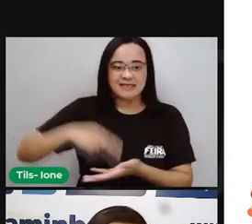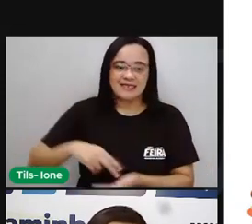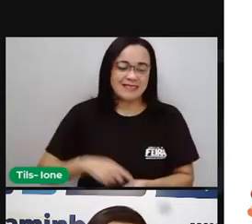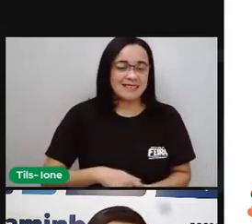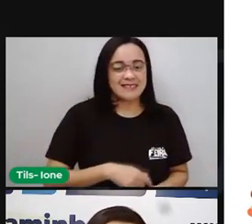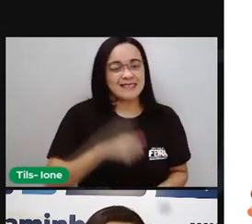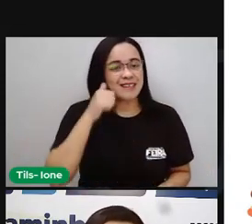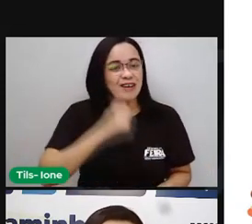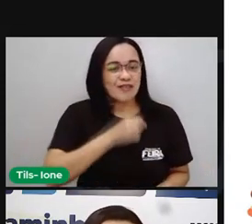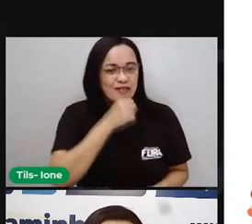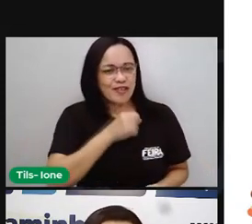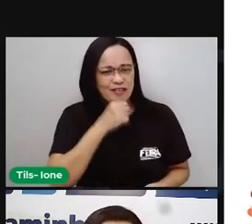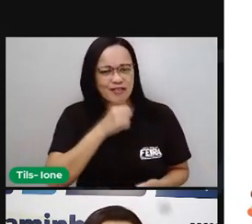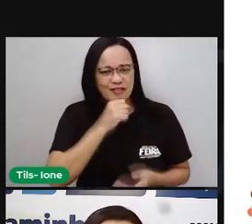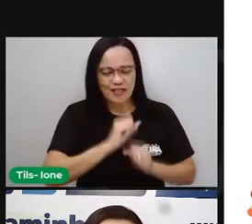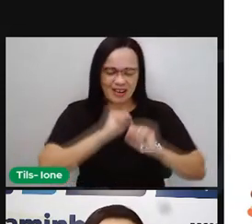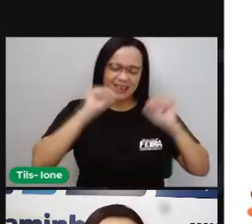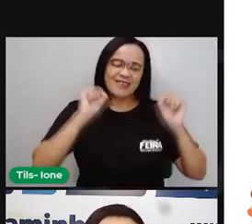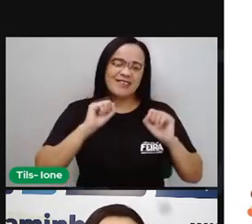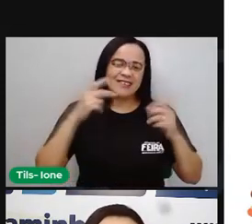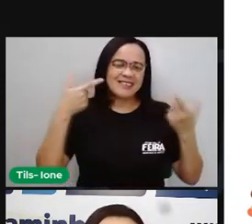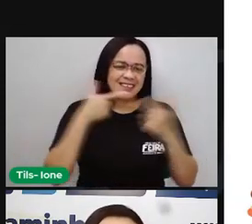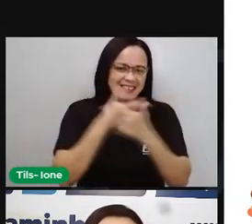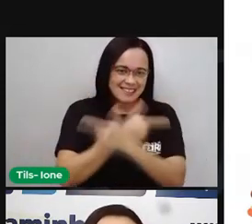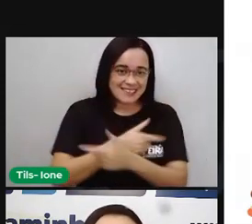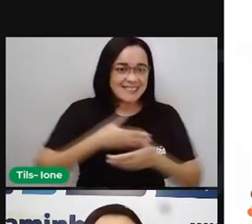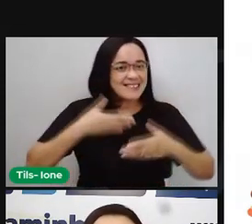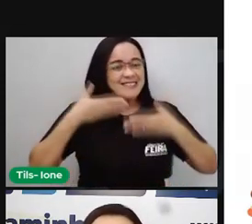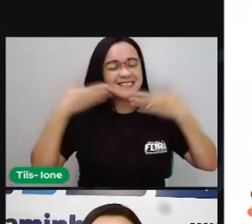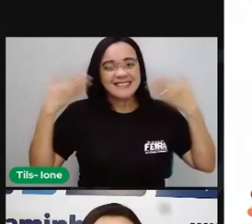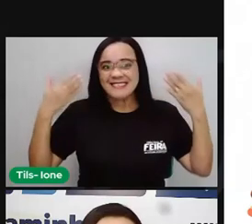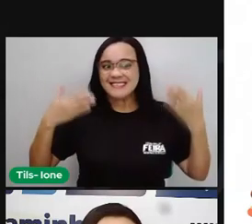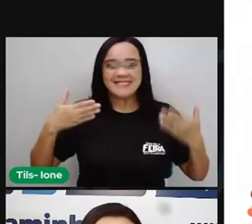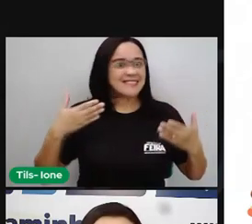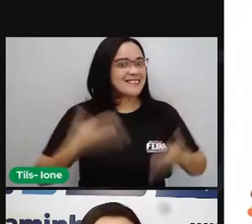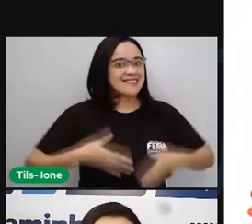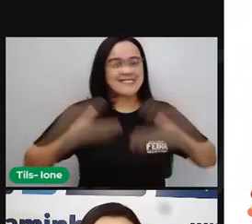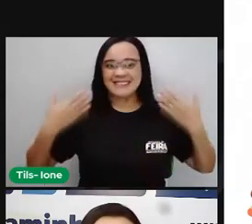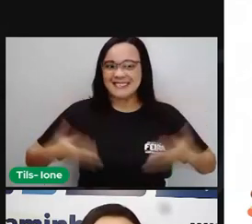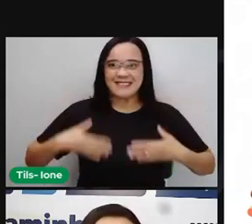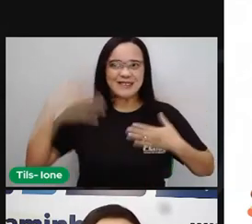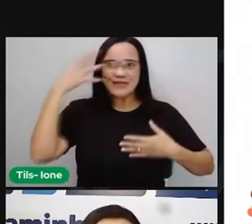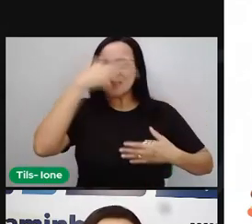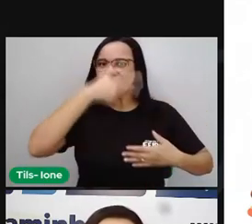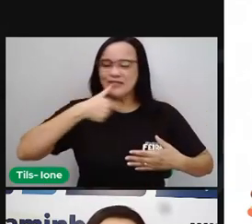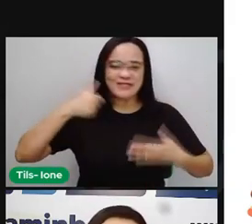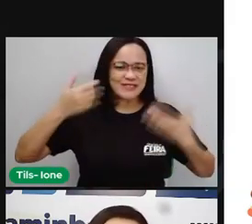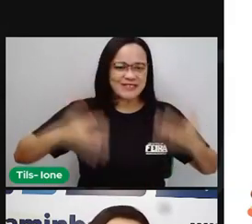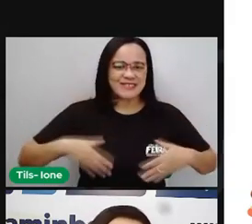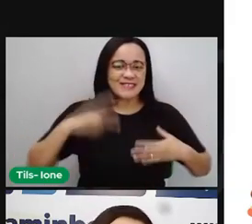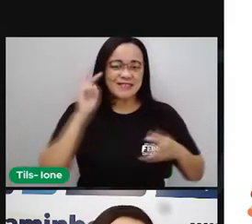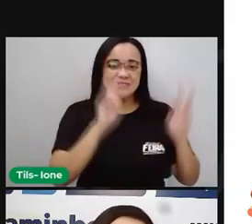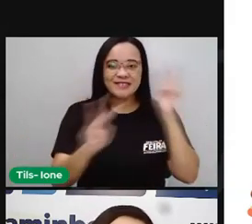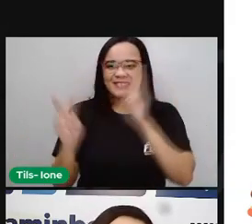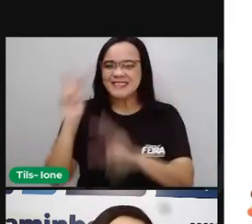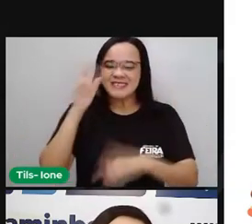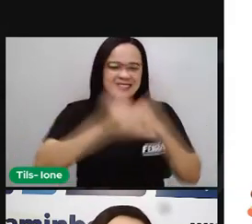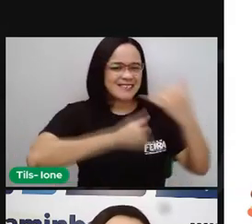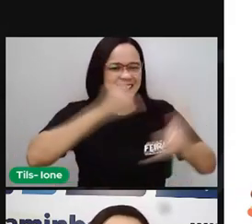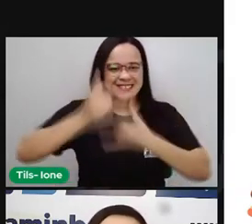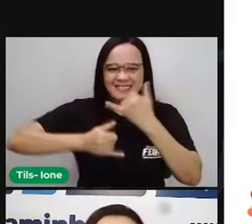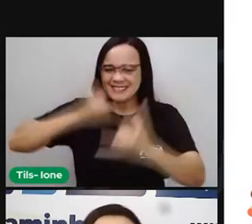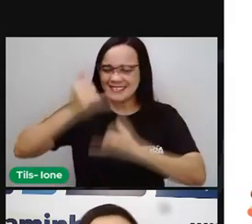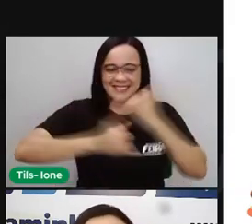sorrindo. E a alegria transfigura. Seu rosto fica mais lindo. Vendo tanta travessura